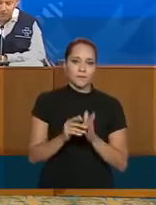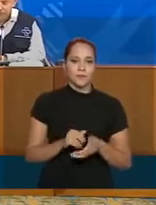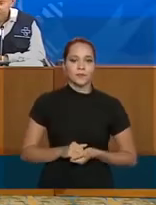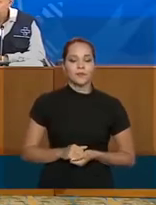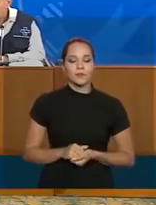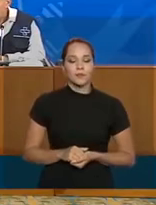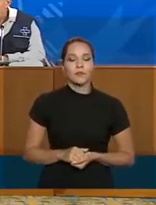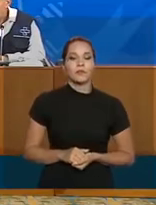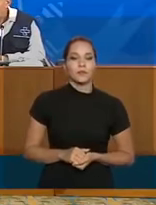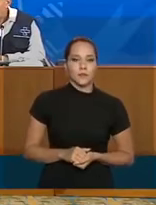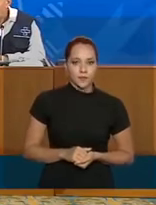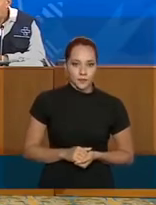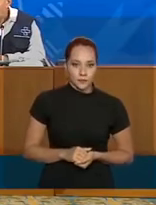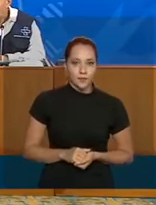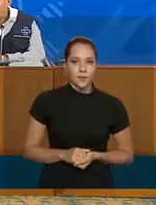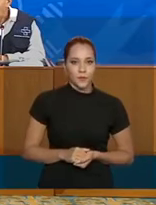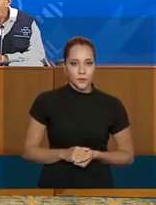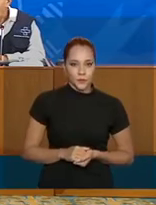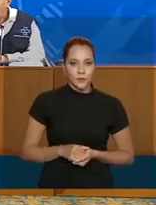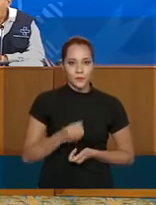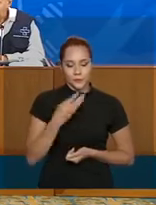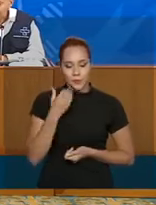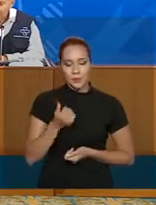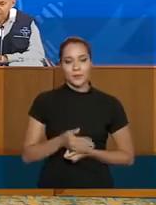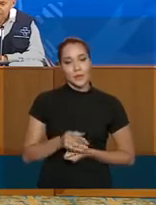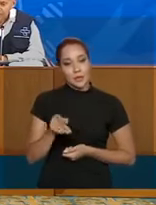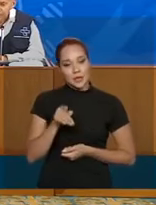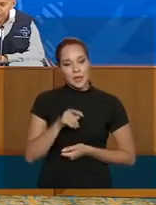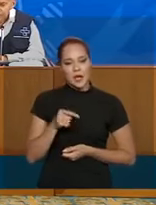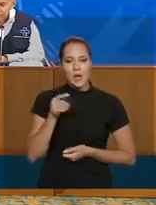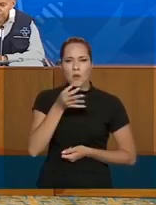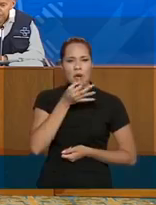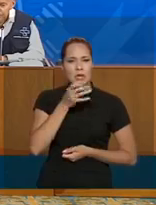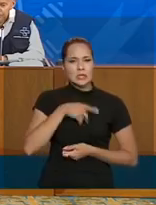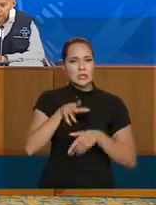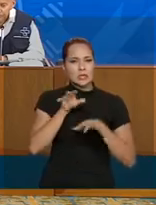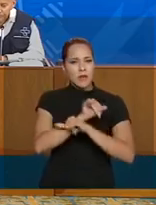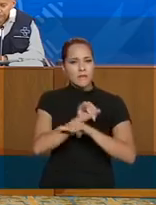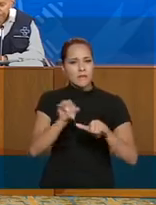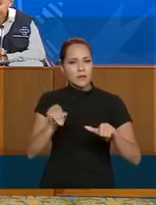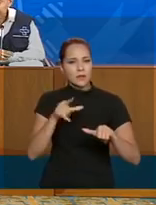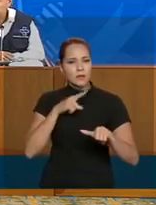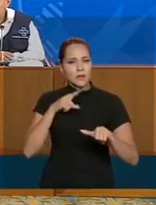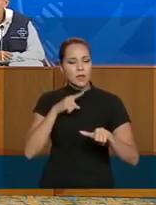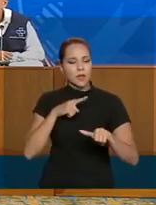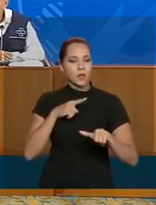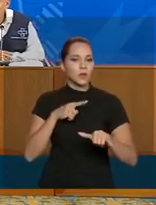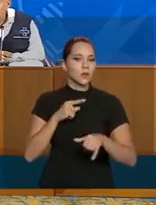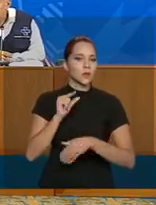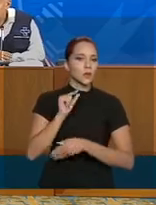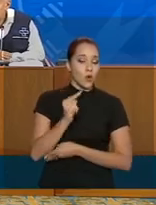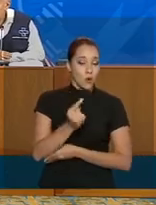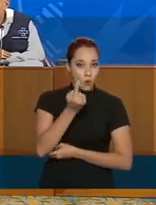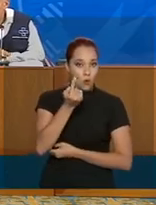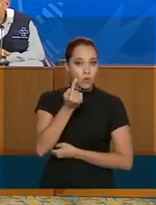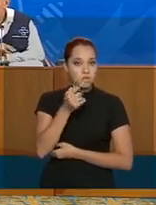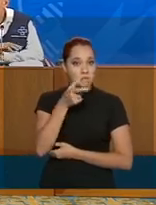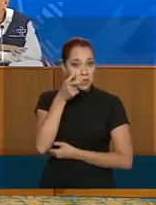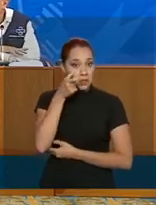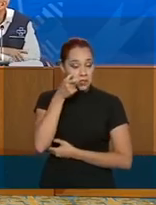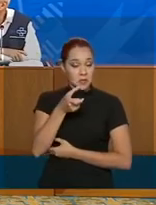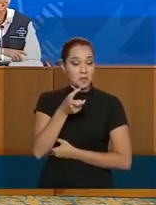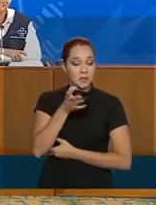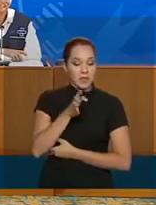Muito bem. Eu acho que nesses comunicados aqui, tem um que chama a atenção e essa